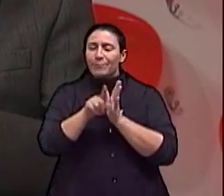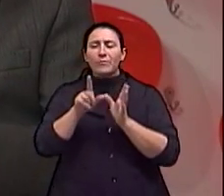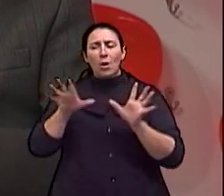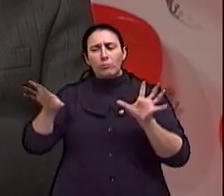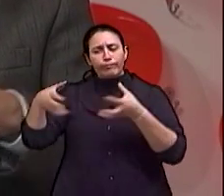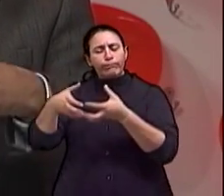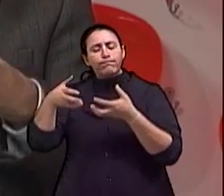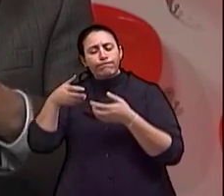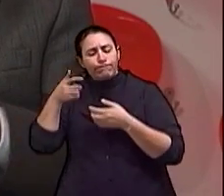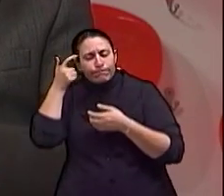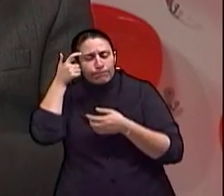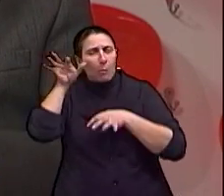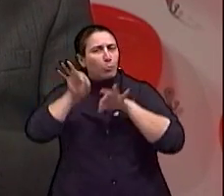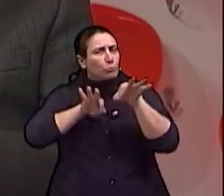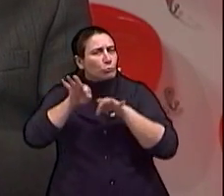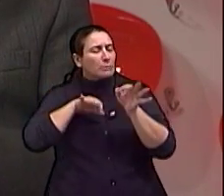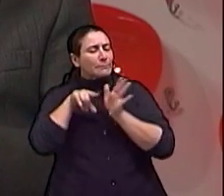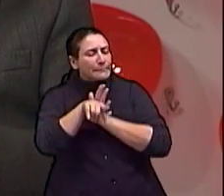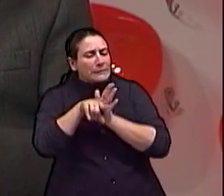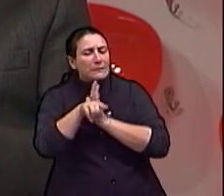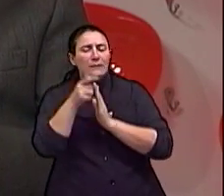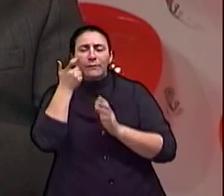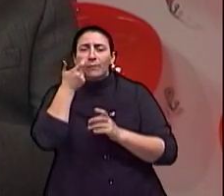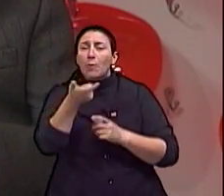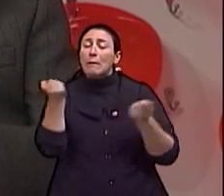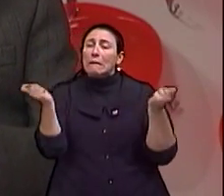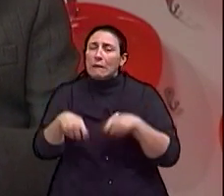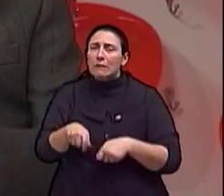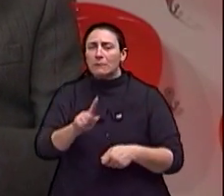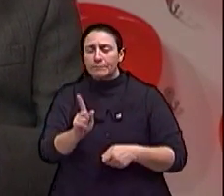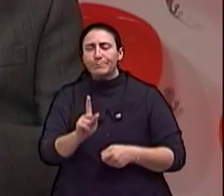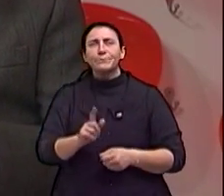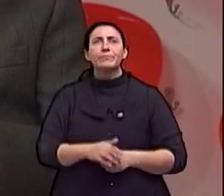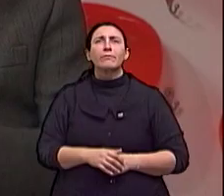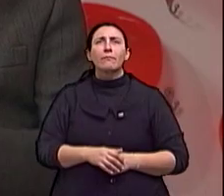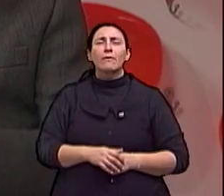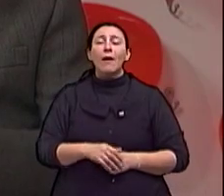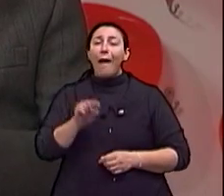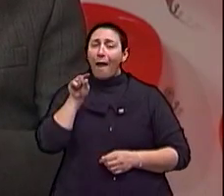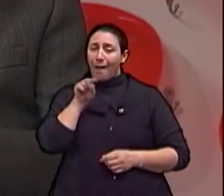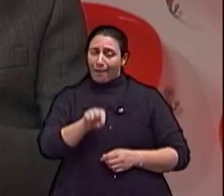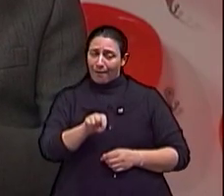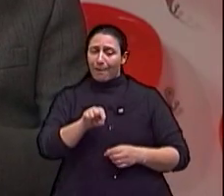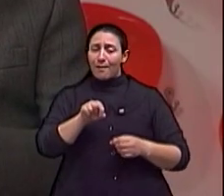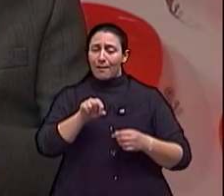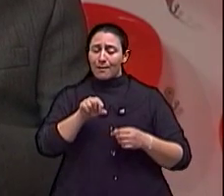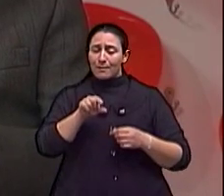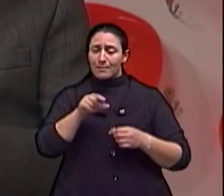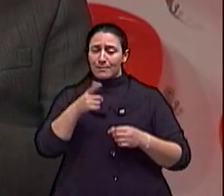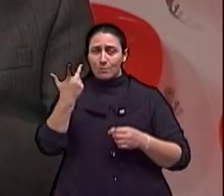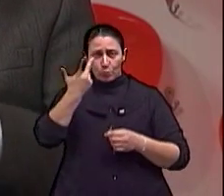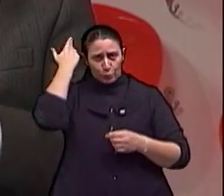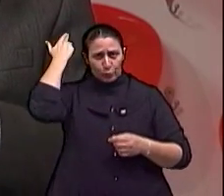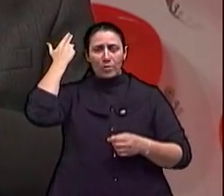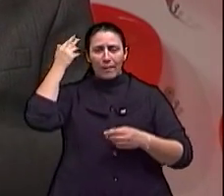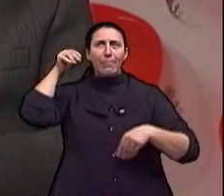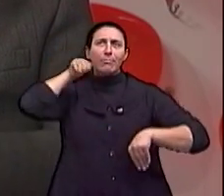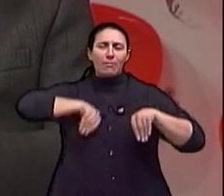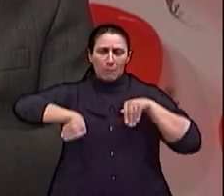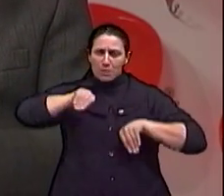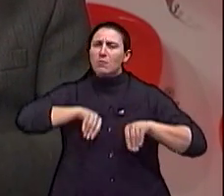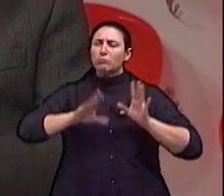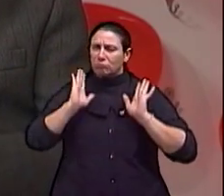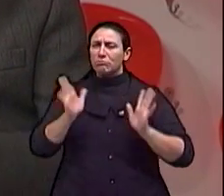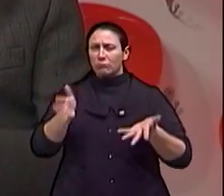pesquisa, talvez a gente consiga viabilizar isso, né? Claro. E a cirurgia da depressão, ela está perfeitamente já equacionada